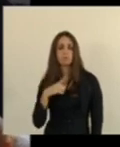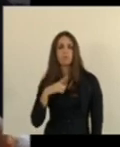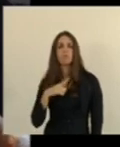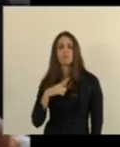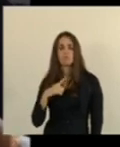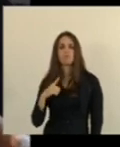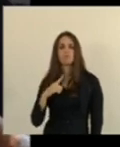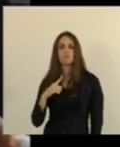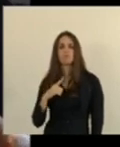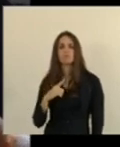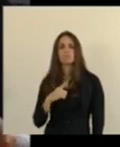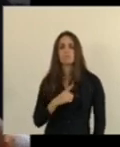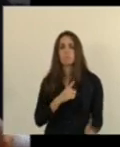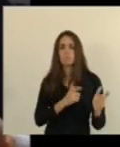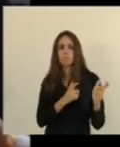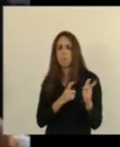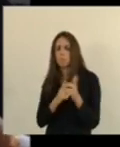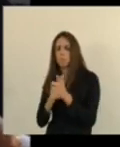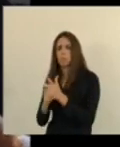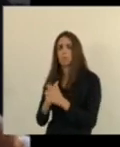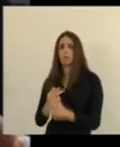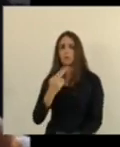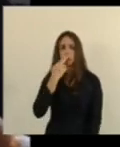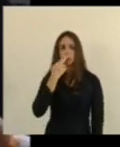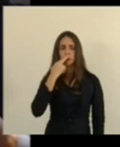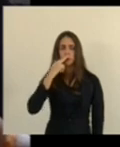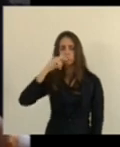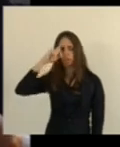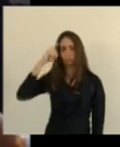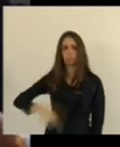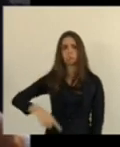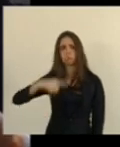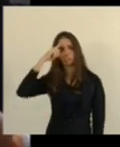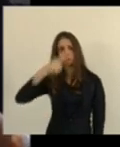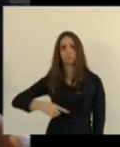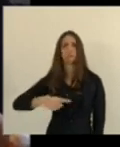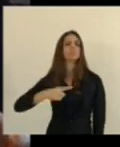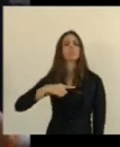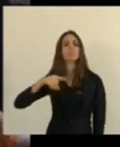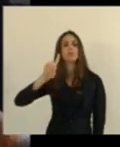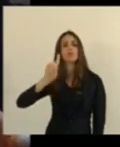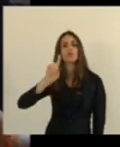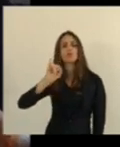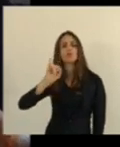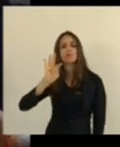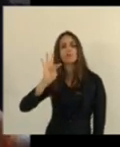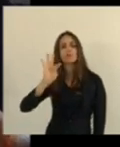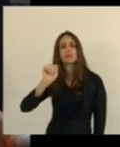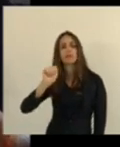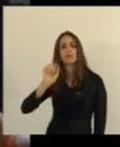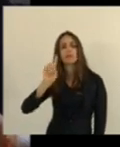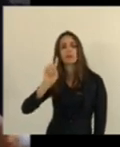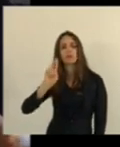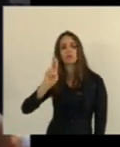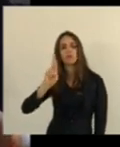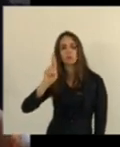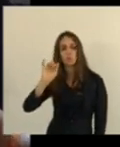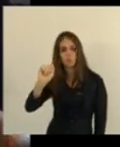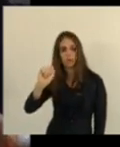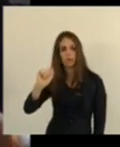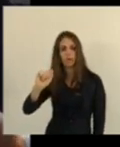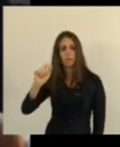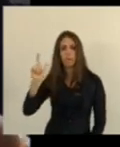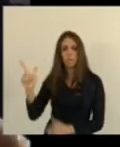uma sangrenta ditadura que matou, que mandou